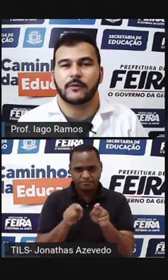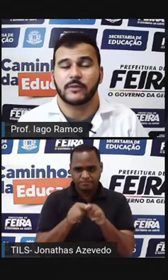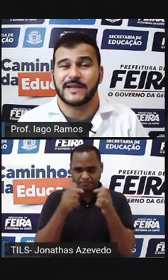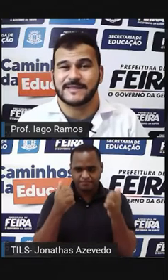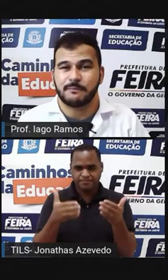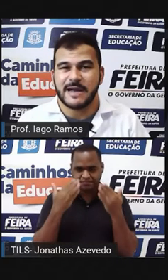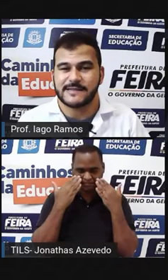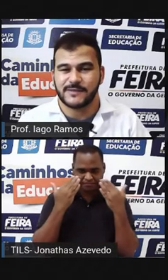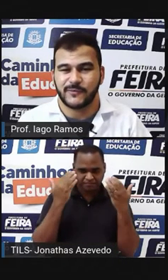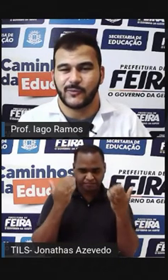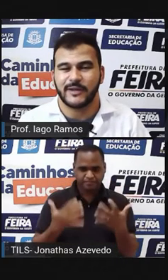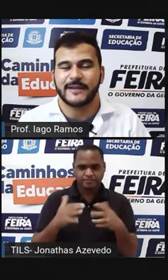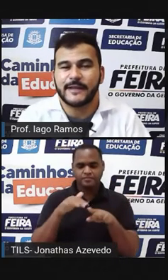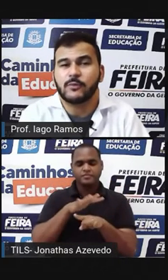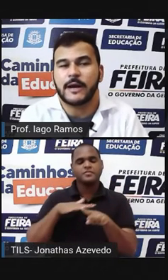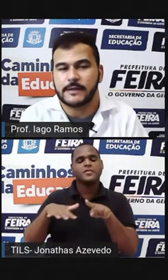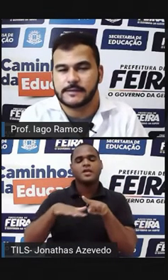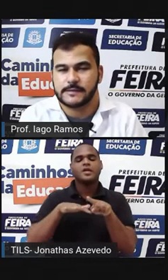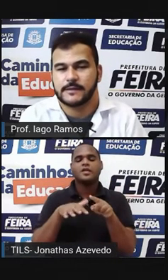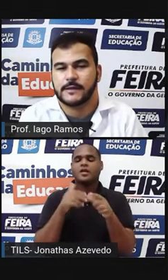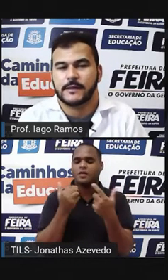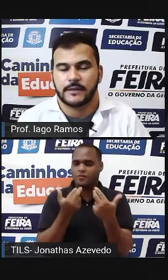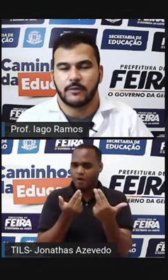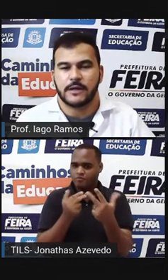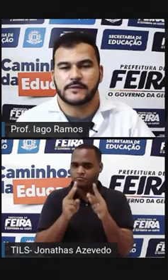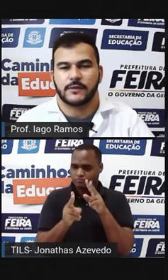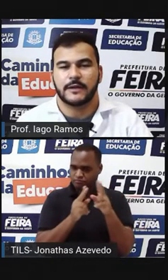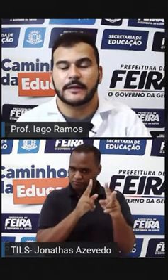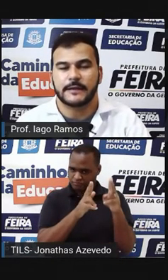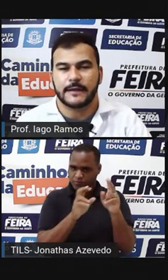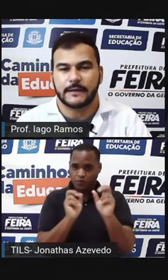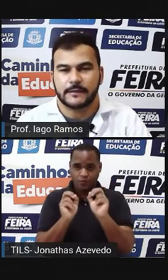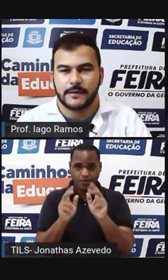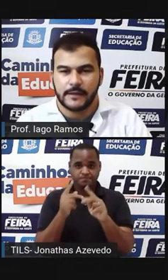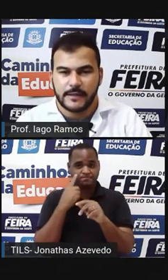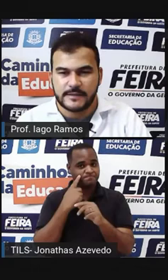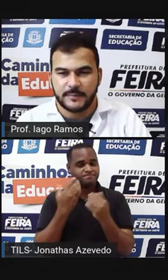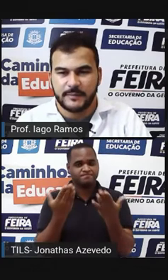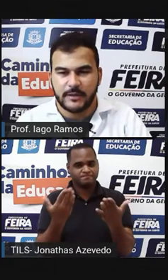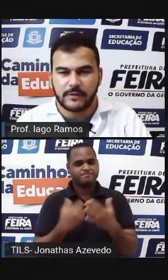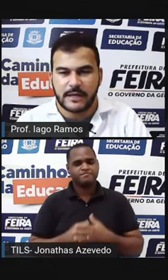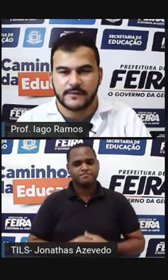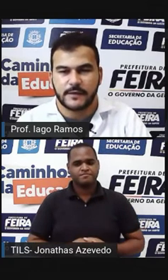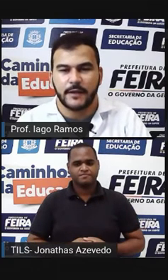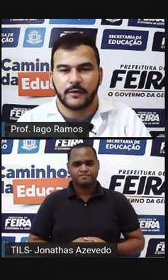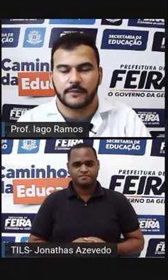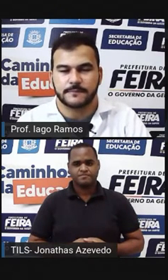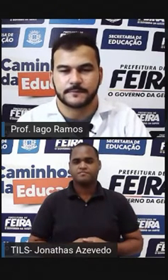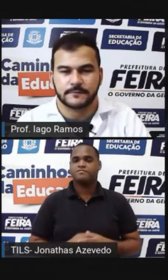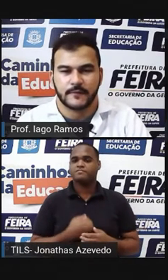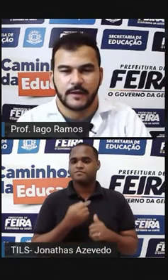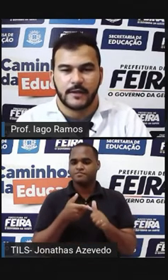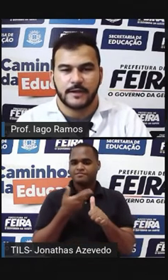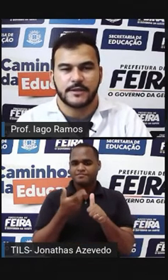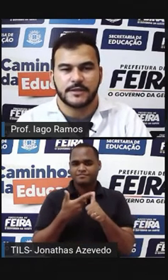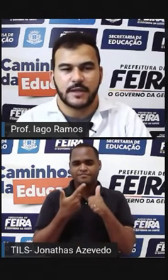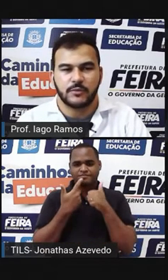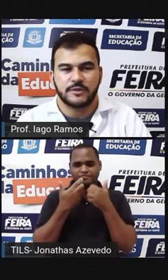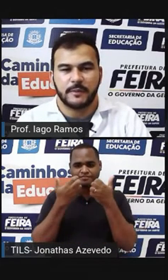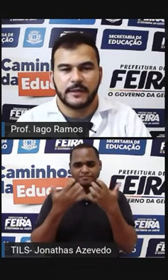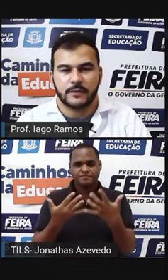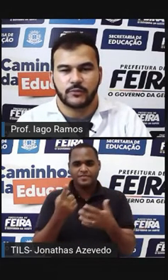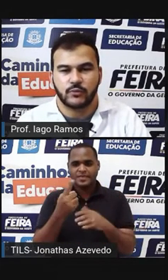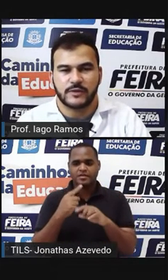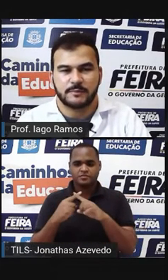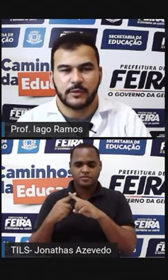É para quando as bases Forem iguais Então olha só Ali na tela Esse primeiro caso aqui A gente tá